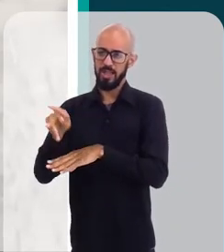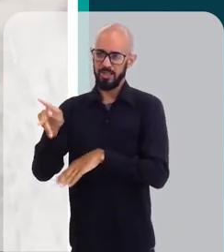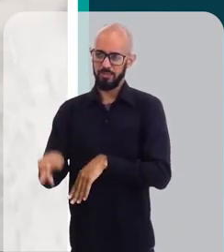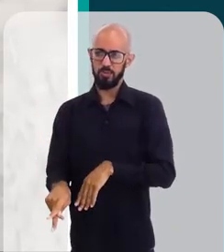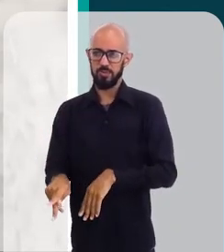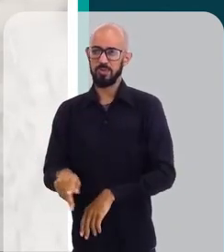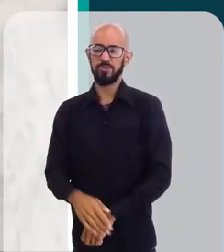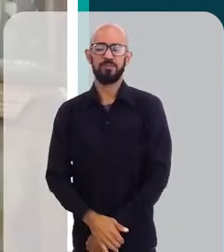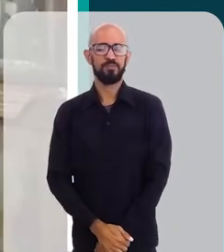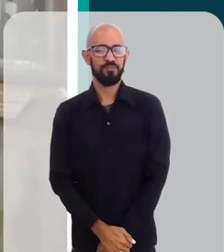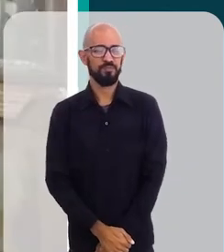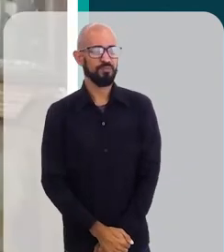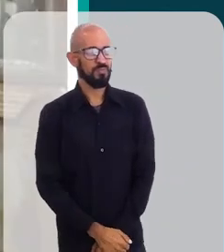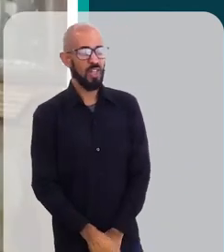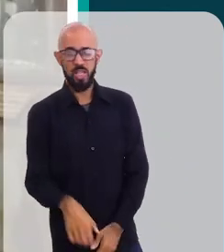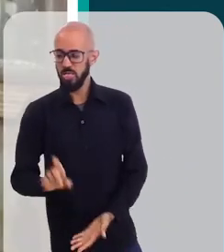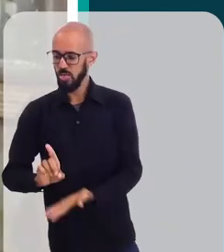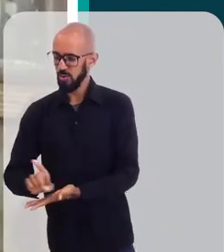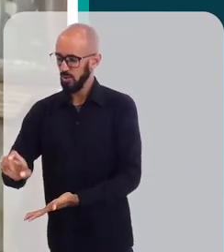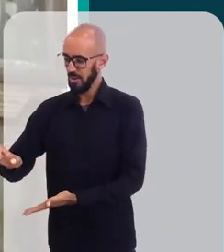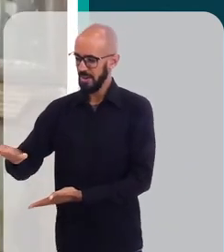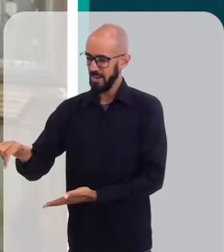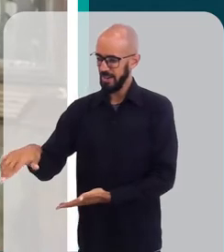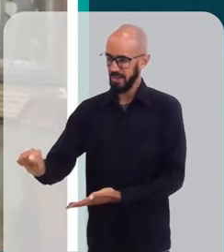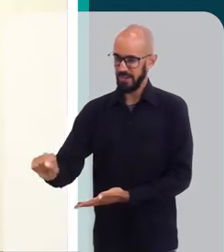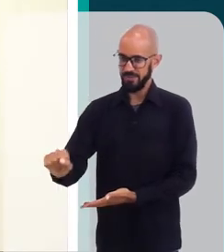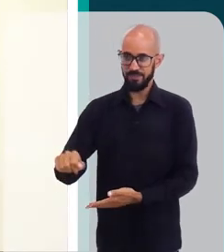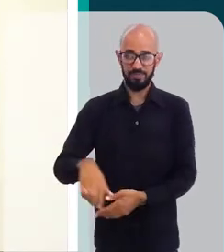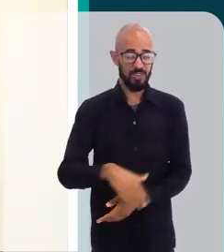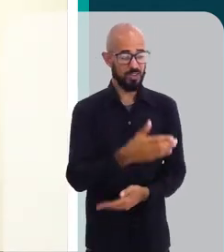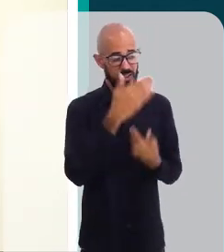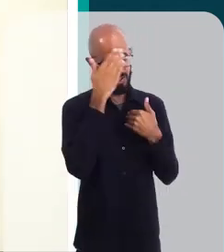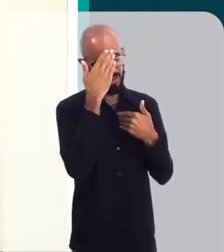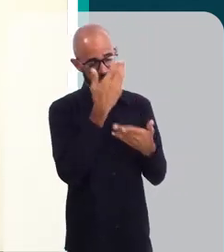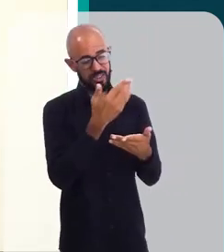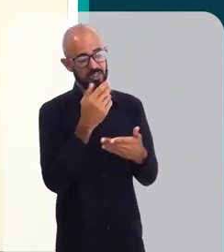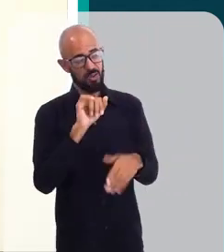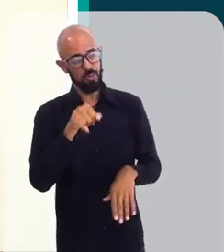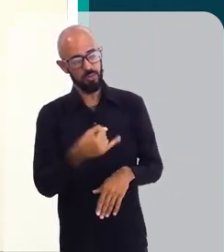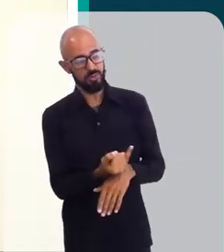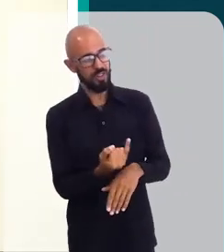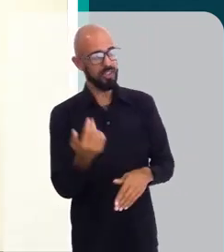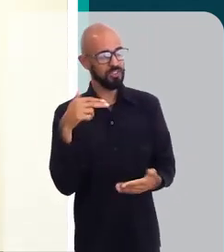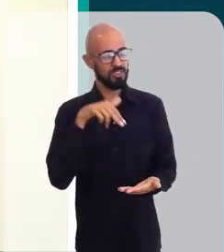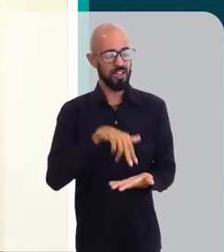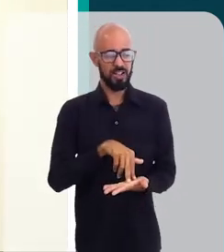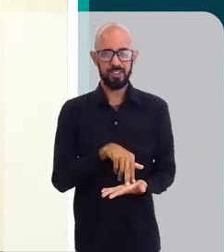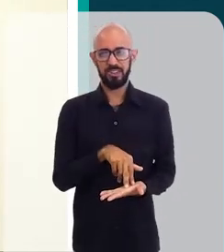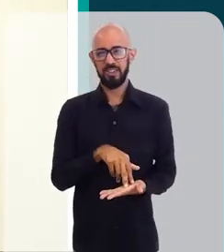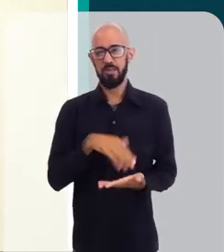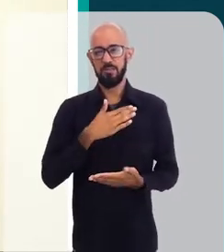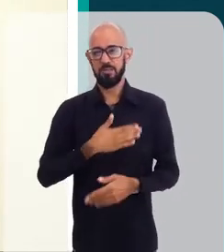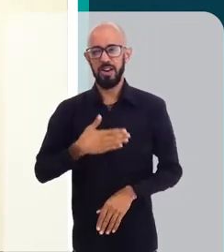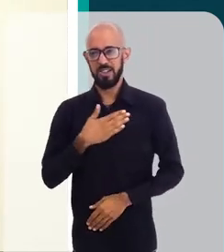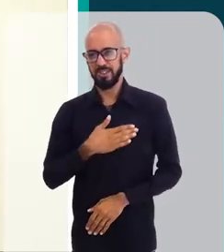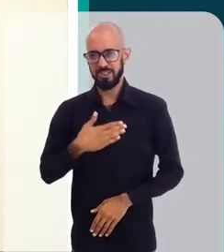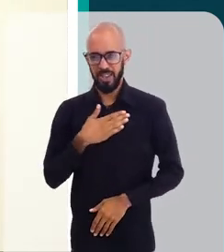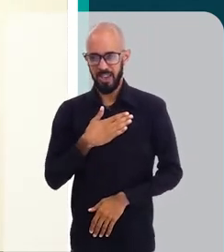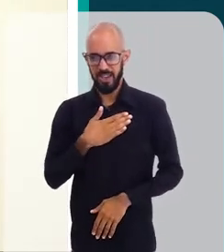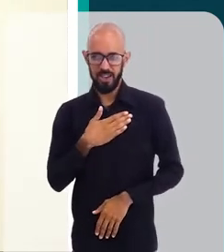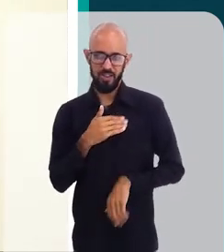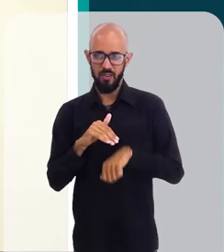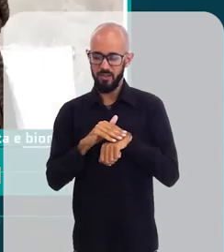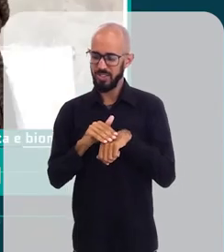público. Doutora Eliana, por favor. Quero agradecer a oportunidade de estar aqui. É um grande prazer estar